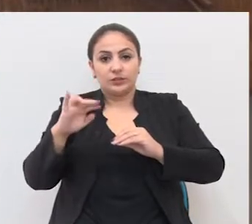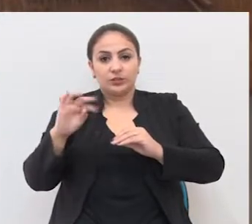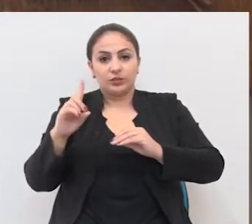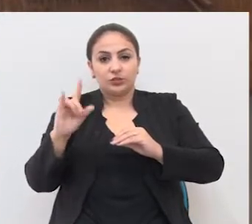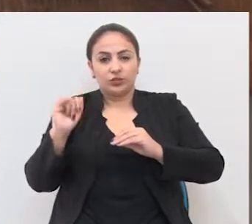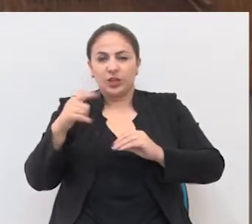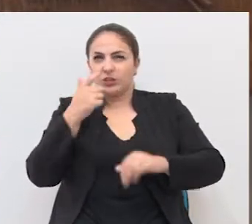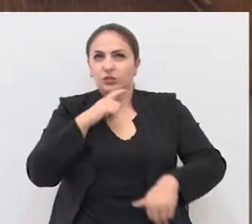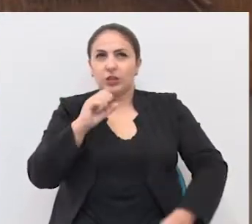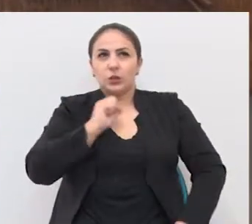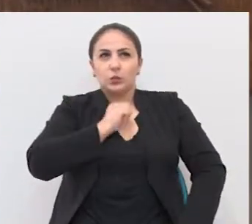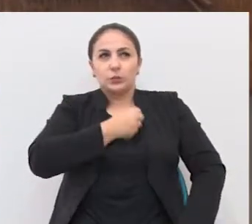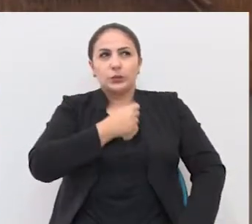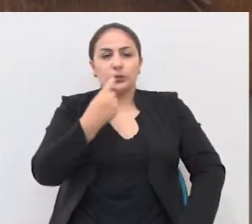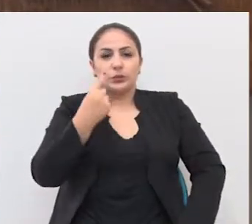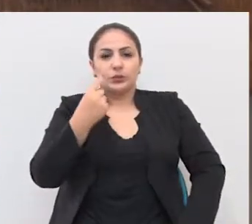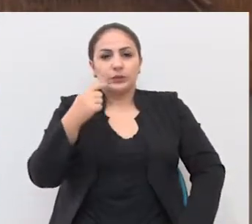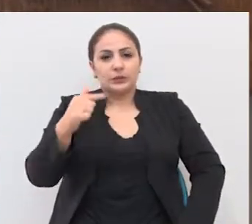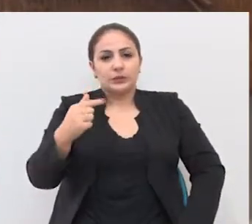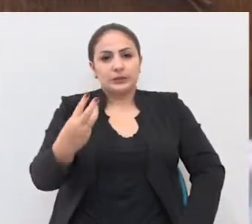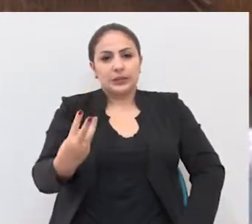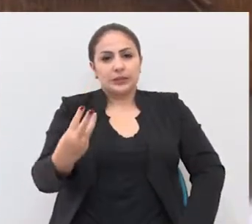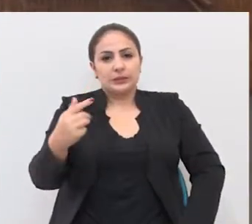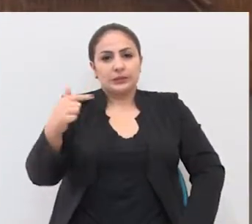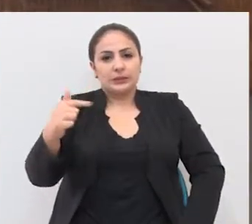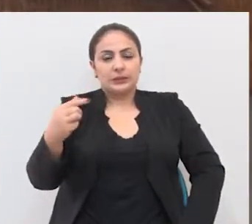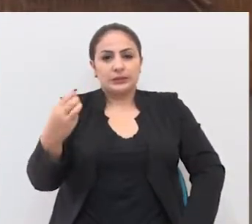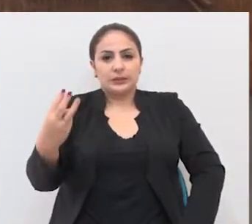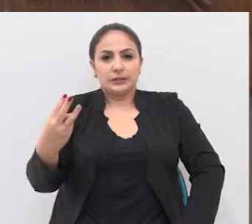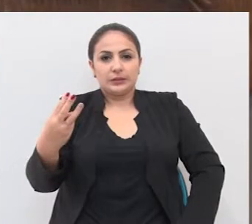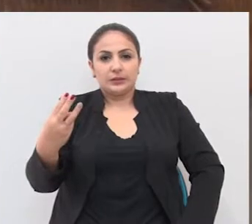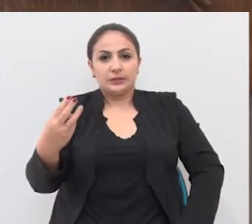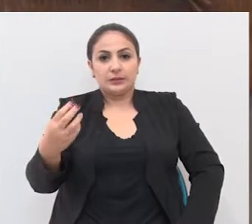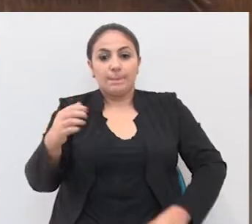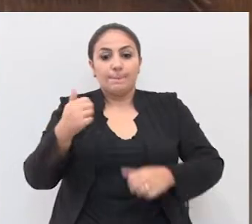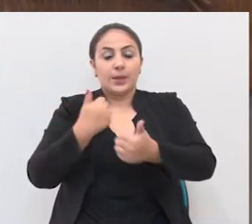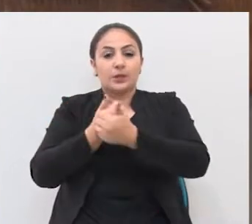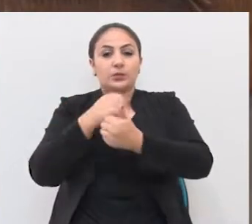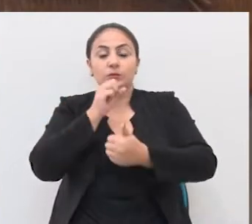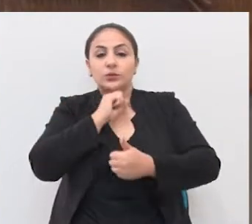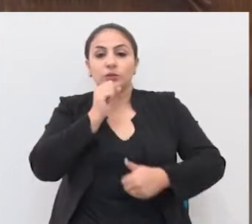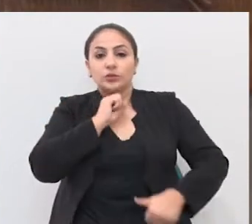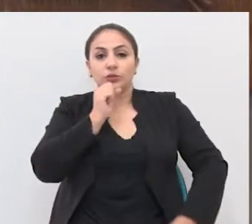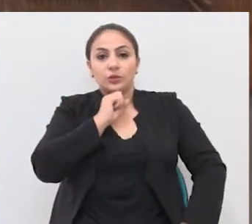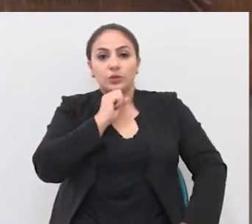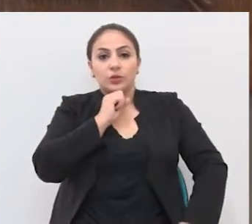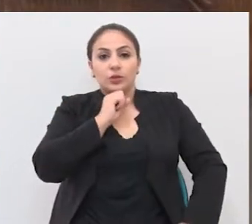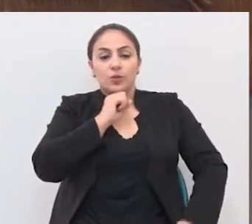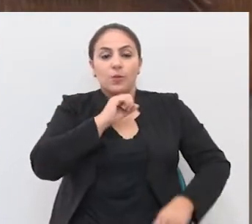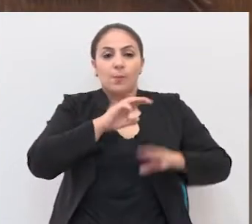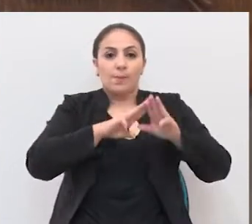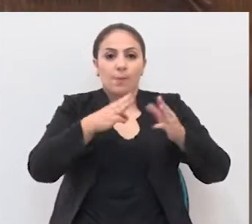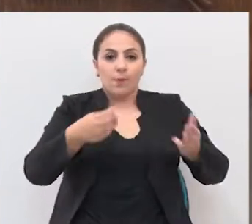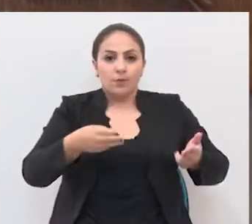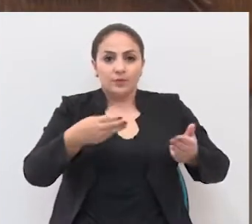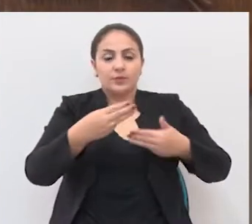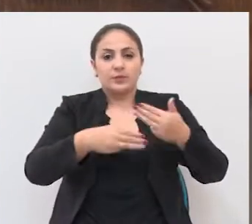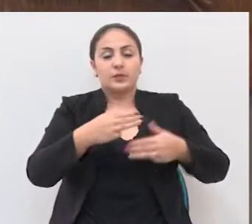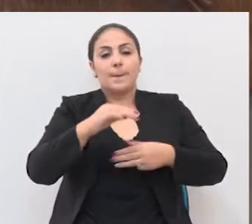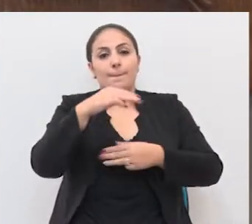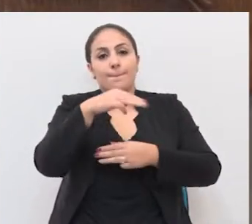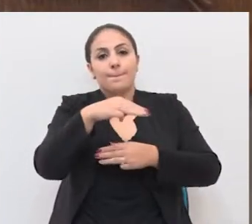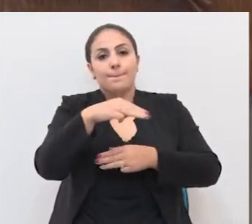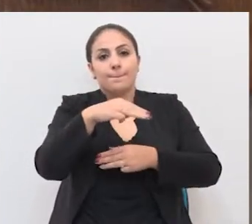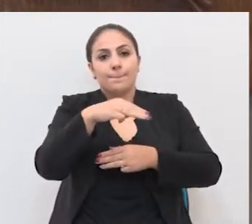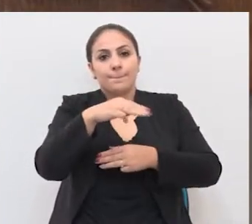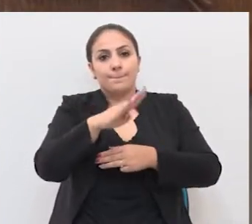373, se eu não me engano, perto do antigo Móveis Brasão, na Rua Lateral, o atendimento agora